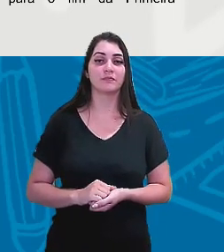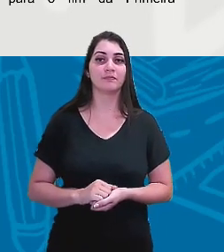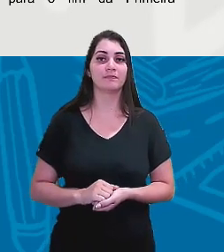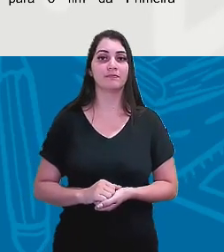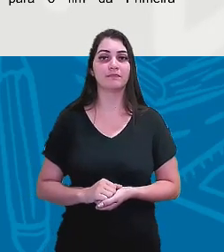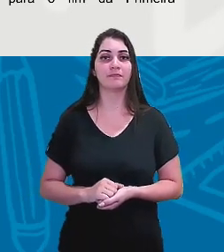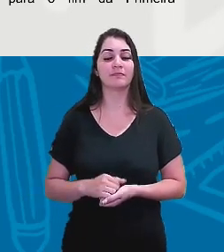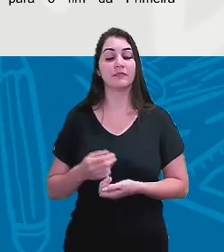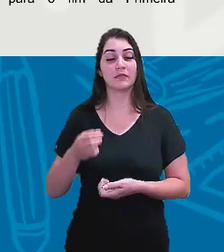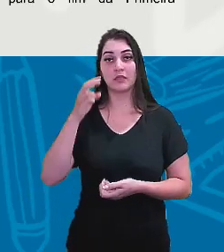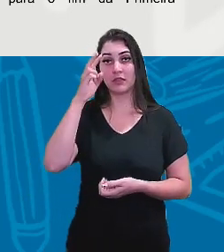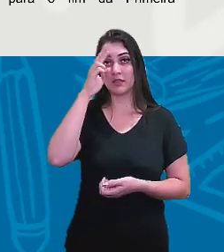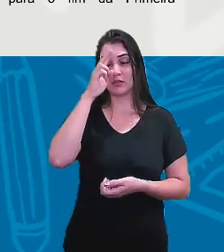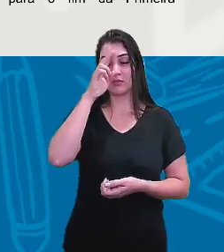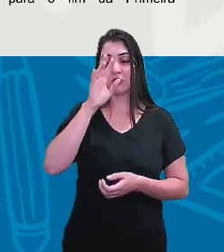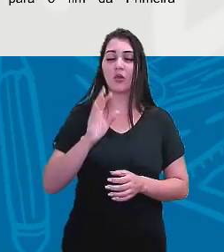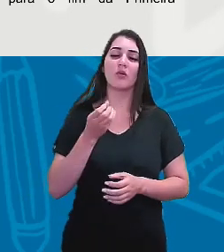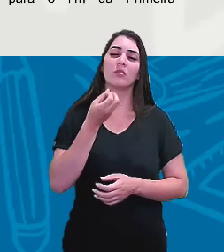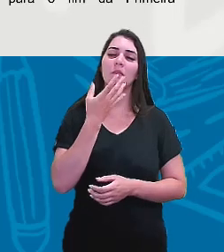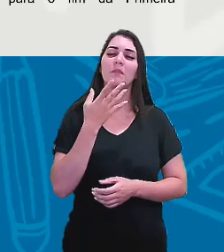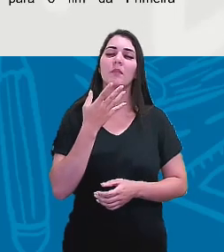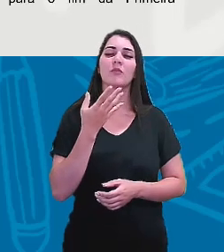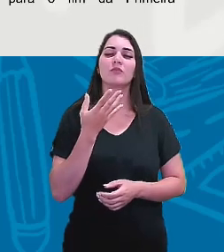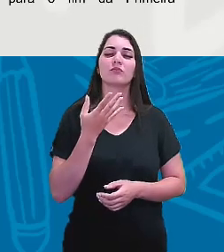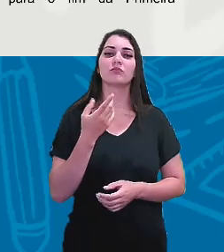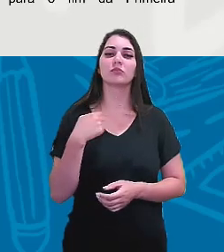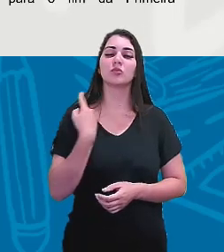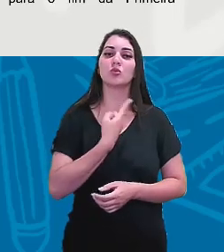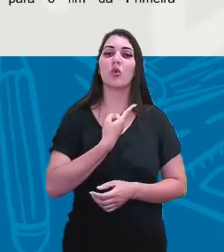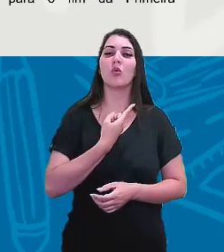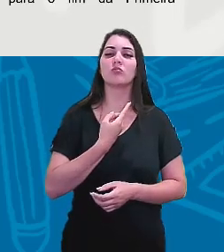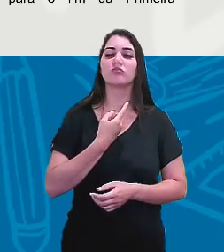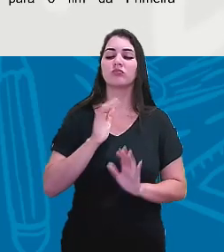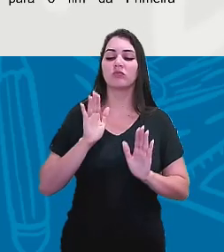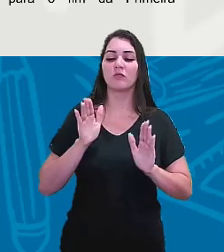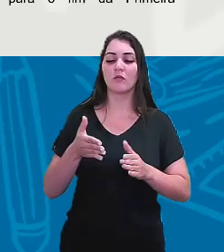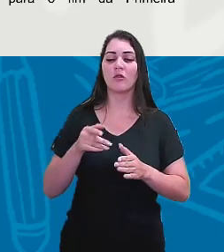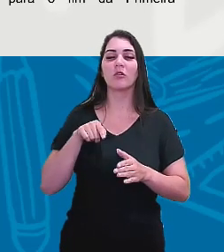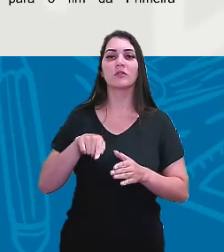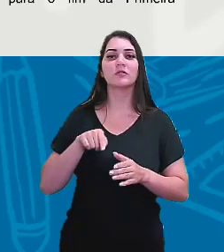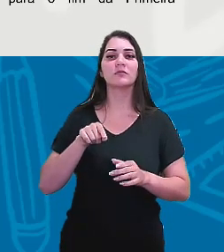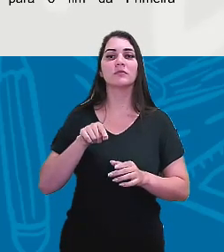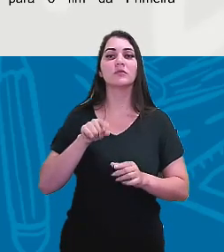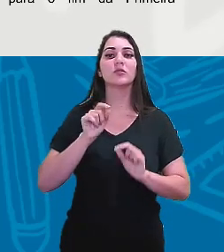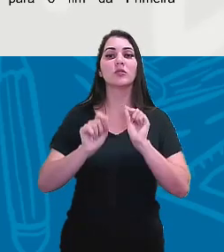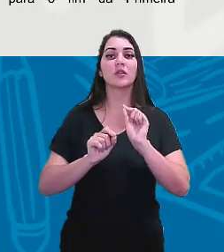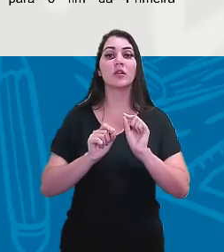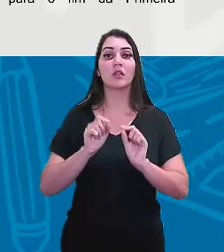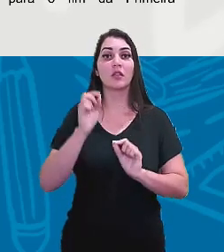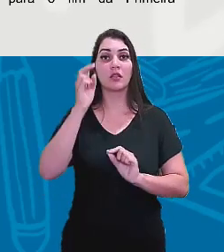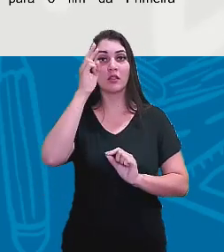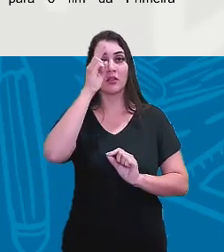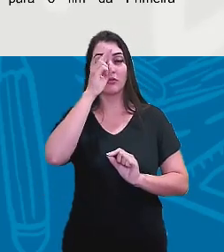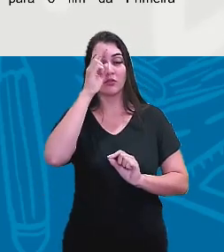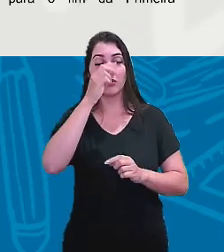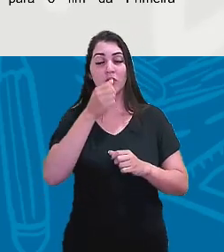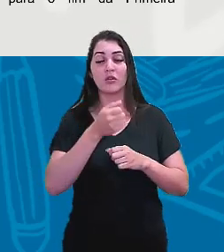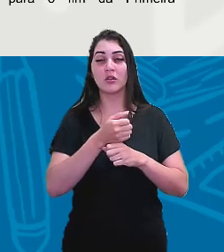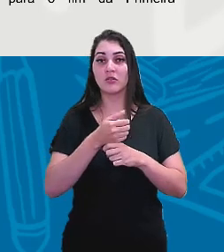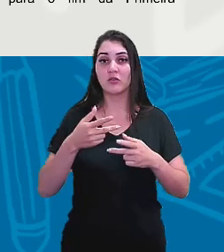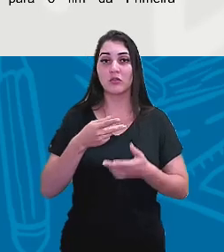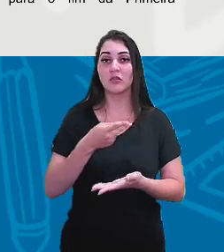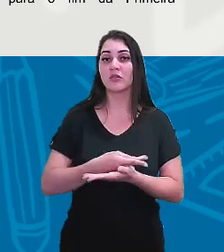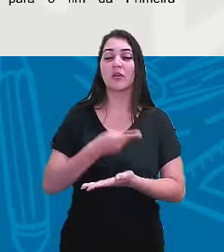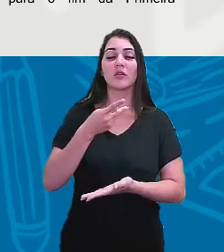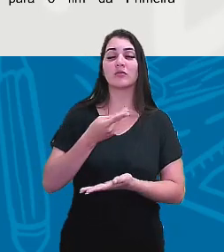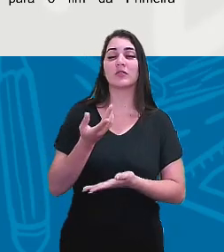ela não... Na história, gente, é bom a gente frisar isso. Na história, as coisas não acontecem assim, de forma... Ah,